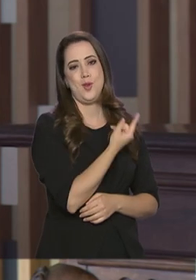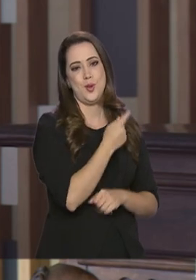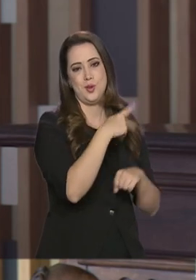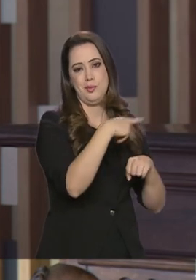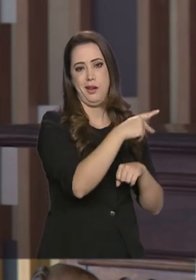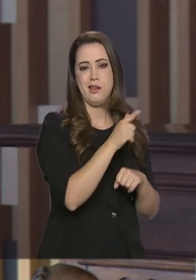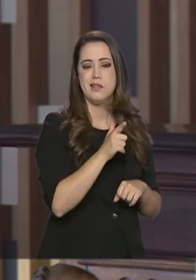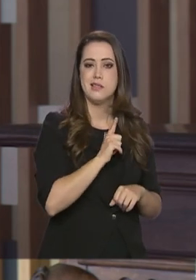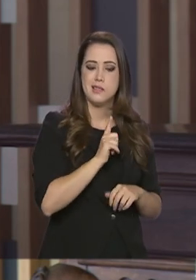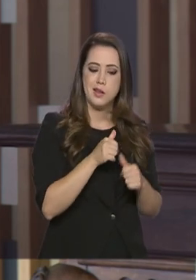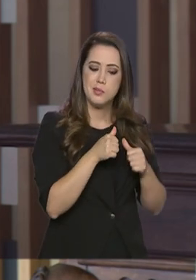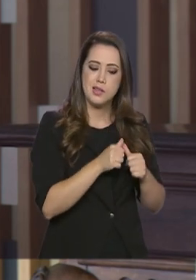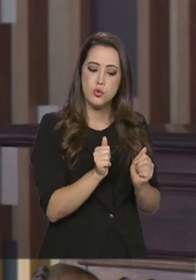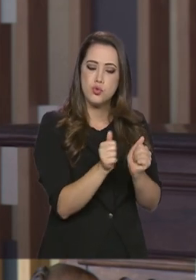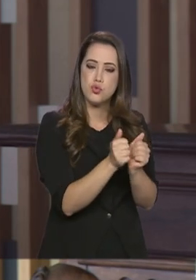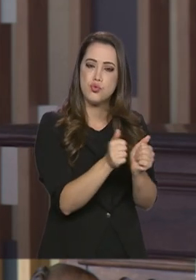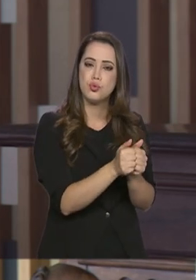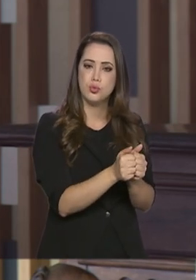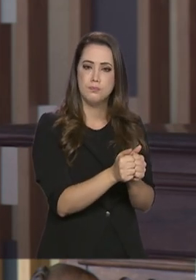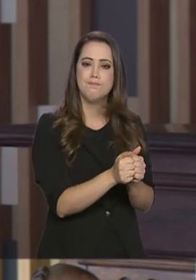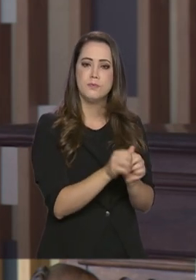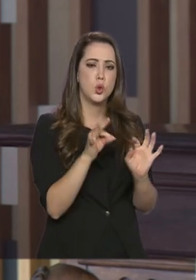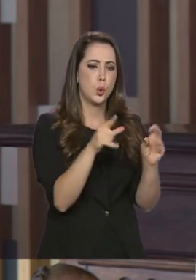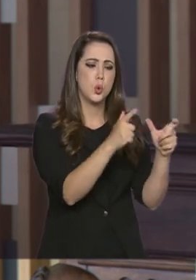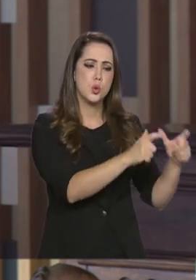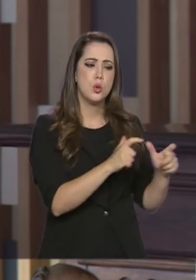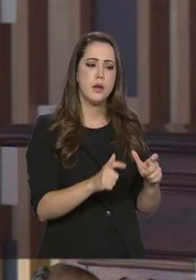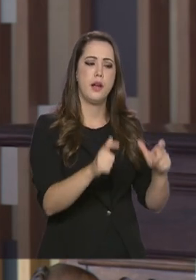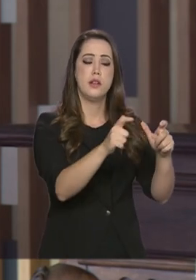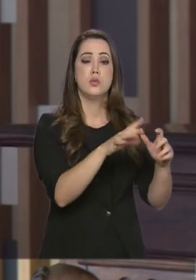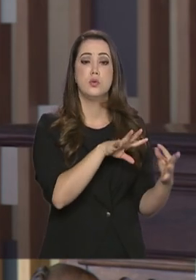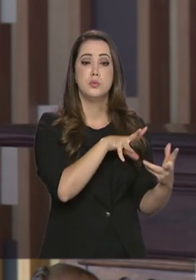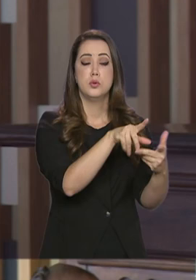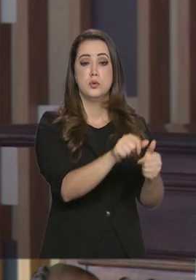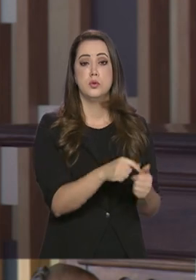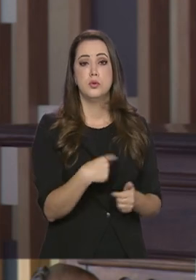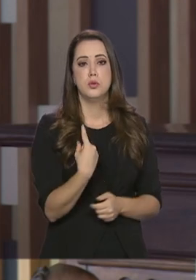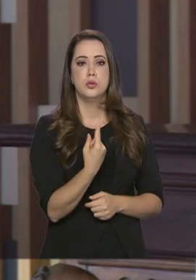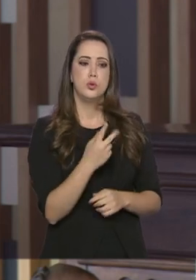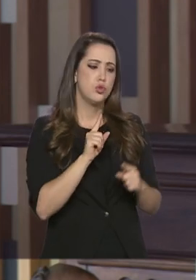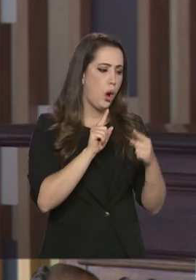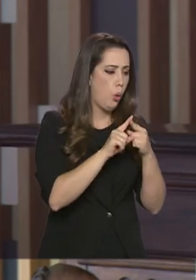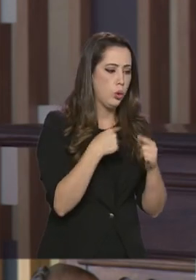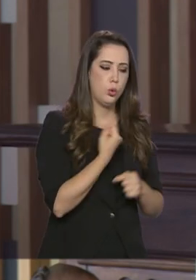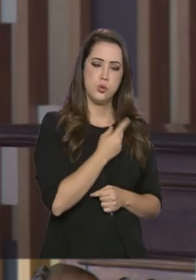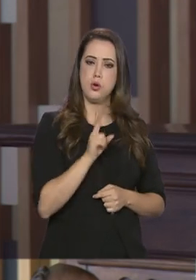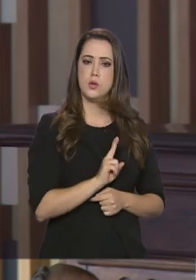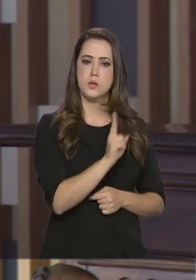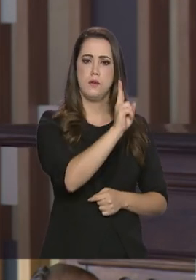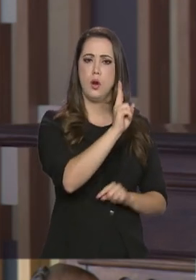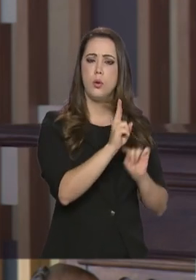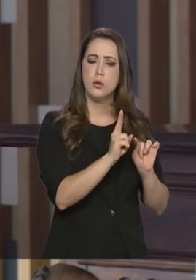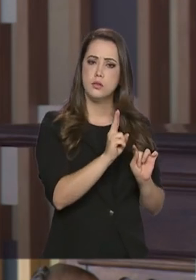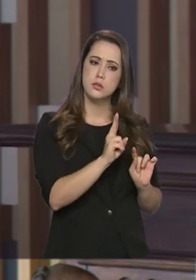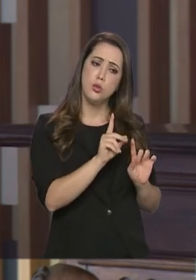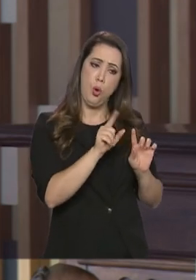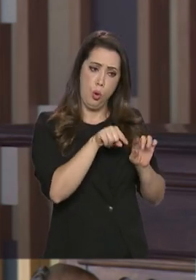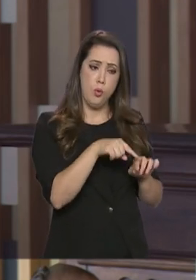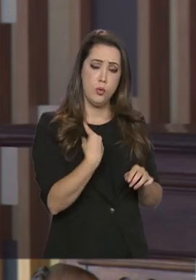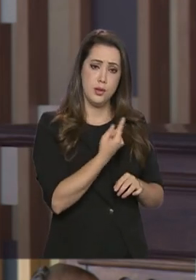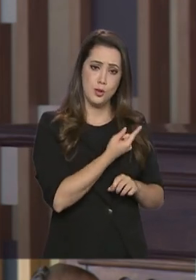estarmos presentes em todos os lugares do mundo a partir dos nossos valores, a partir dessa diversidade da